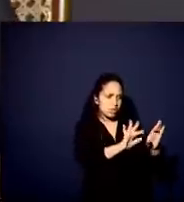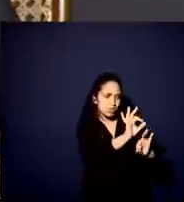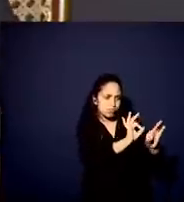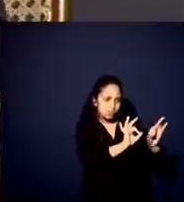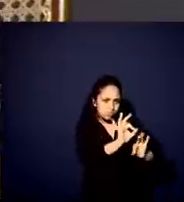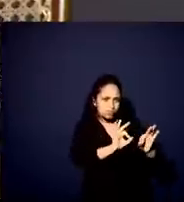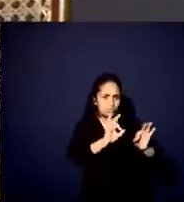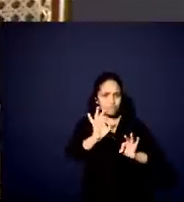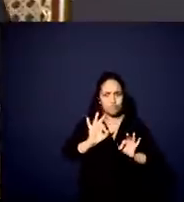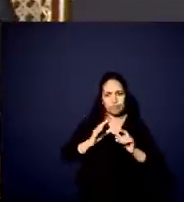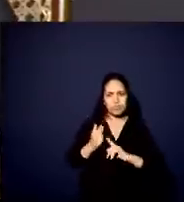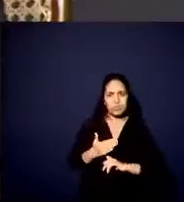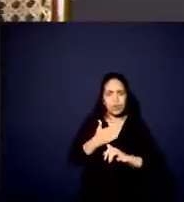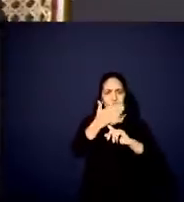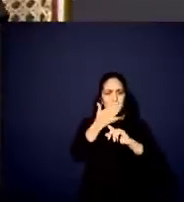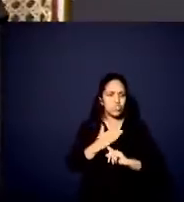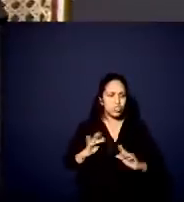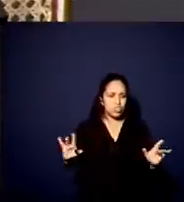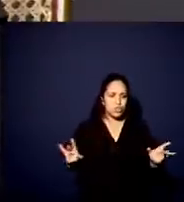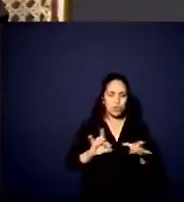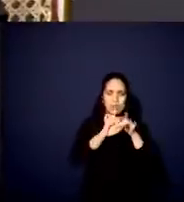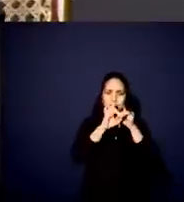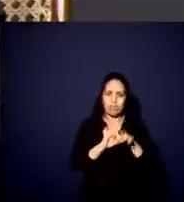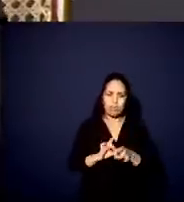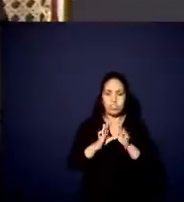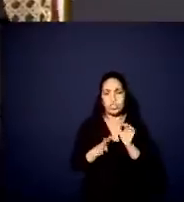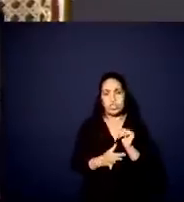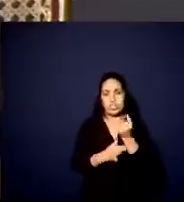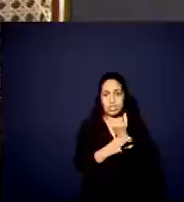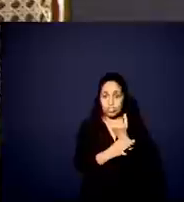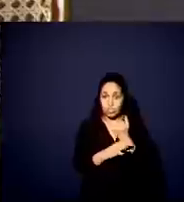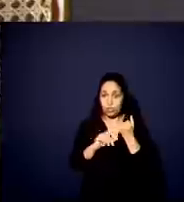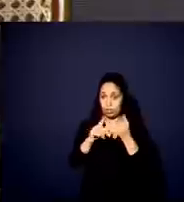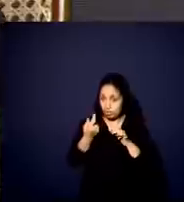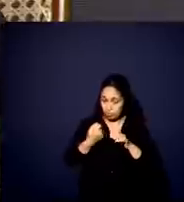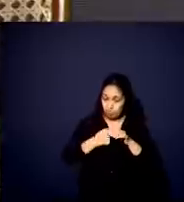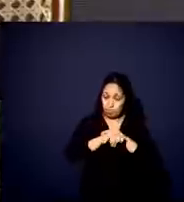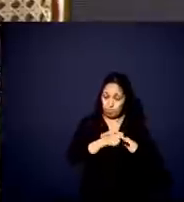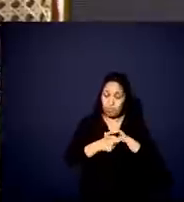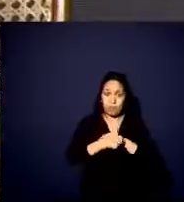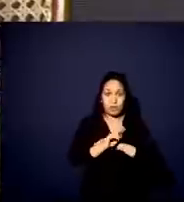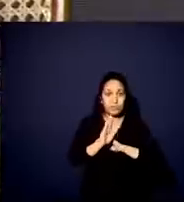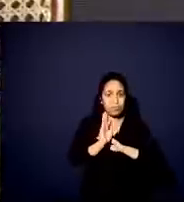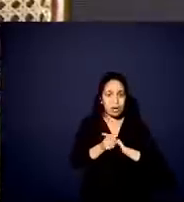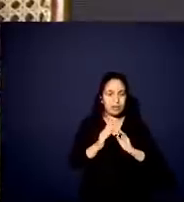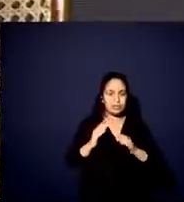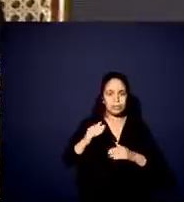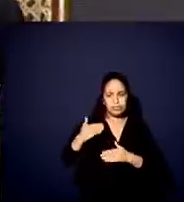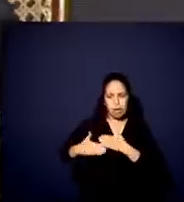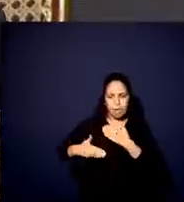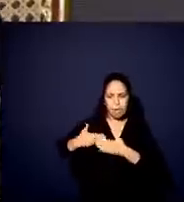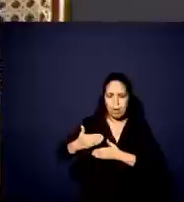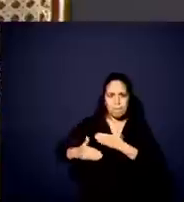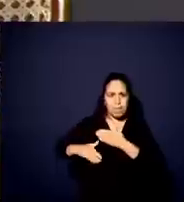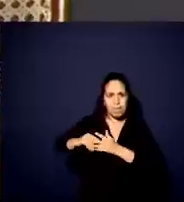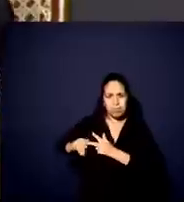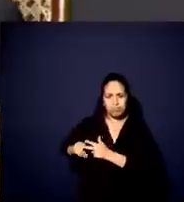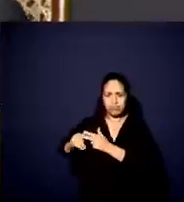conectividade e, assim, conseguir garantir não apenas o investimento, mas a rotina de manutenção,